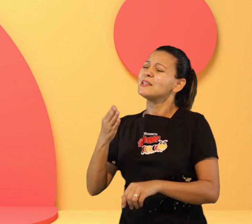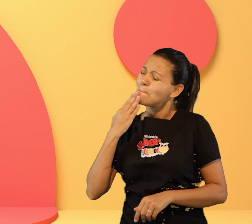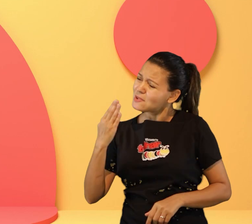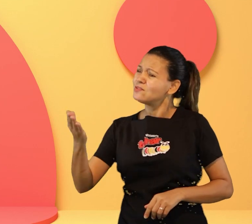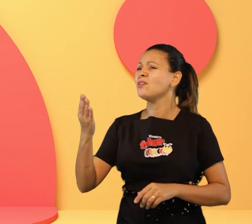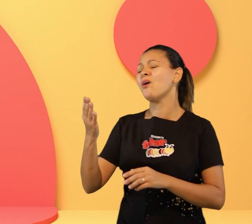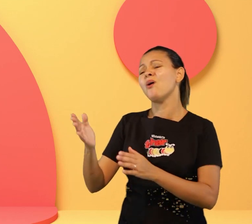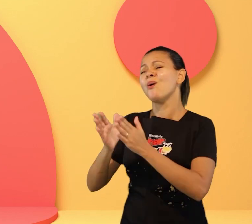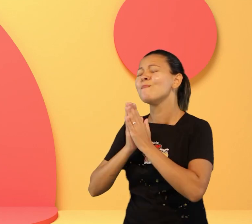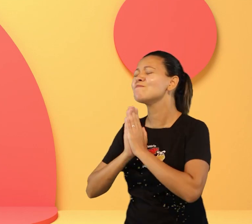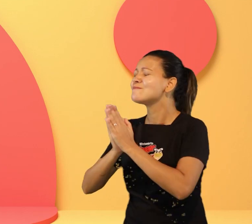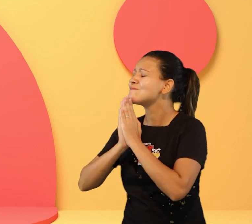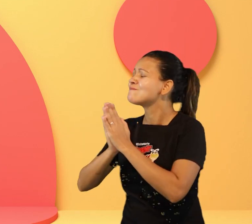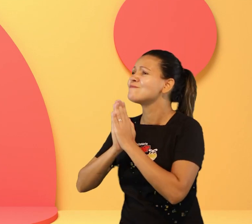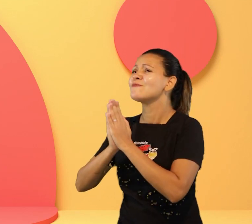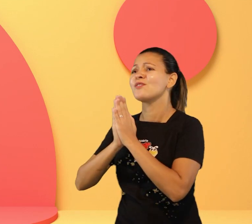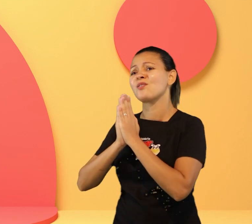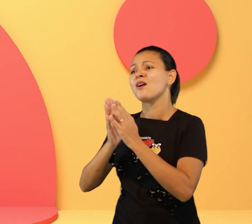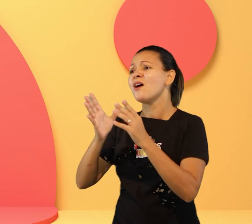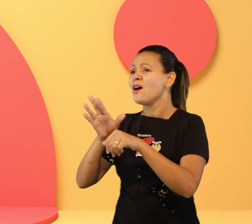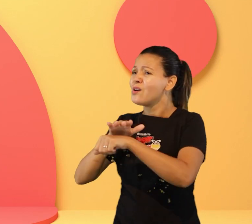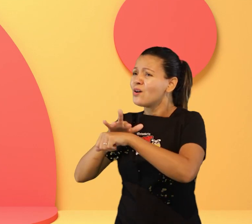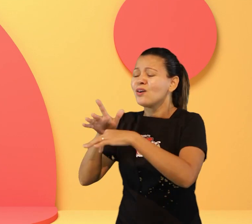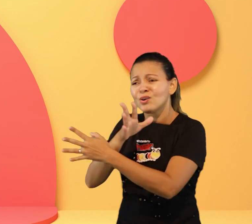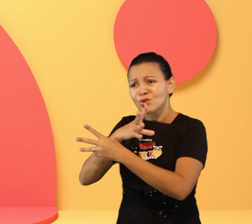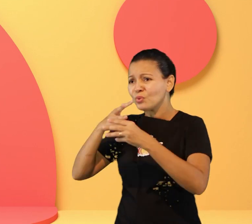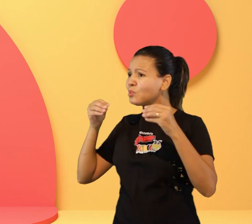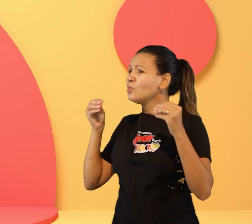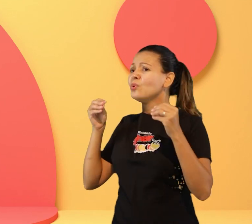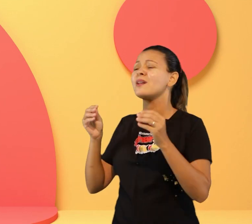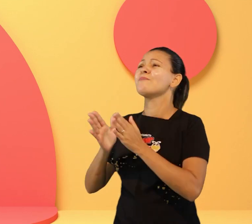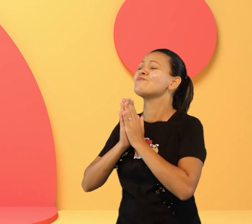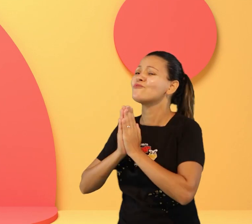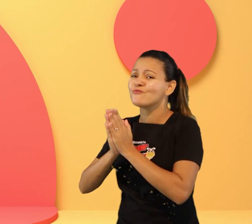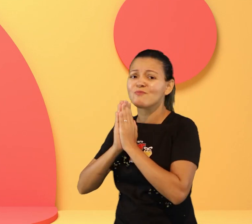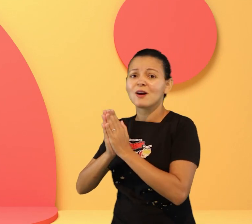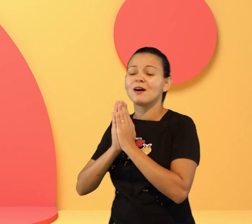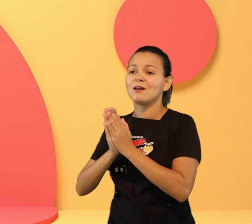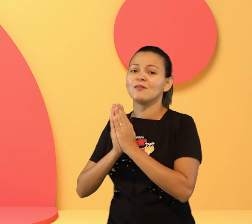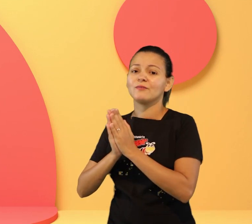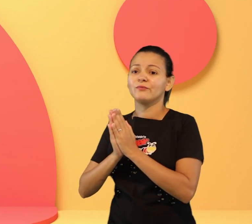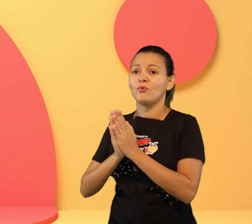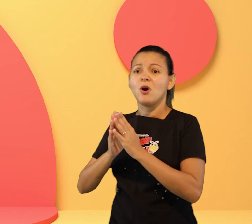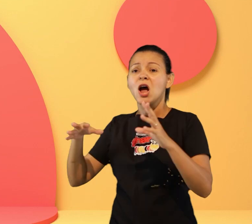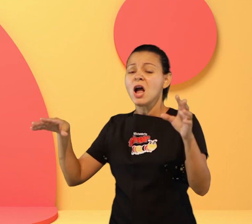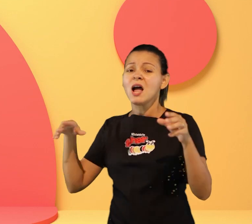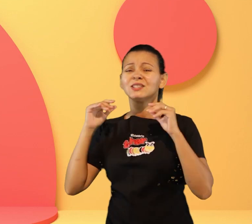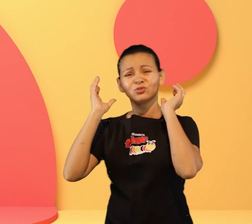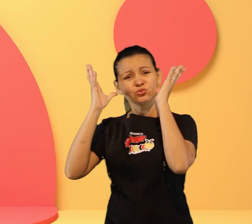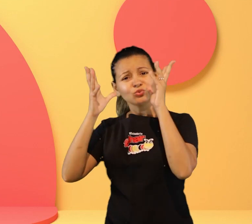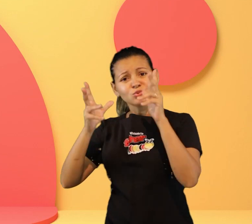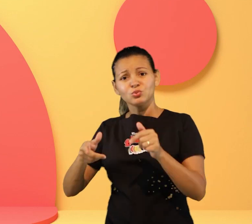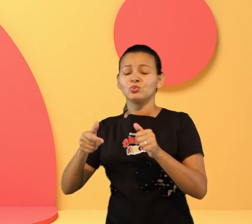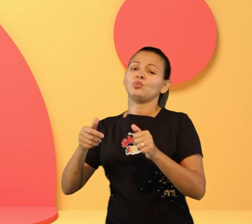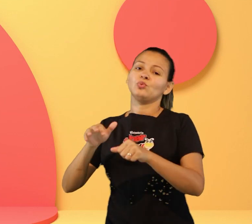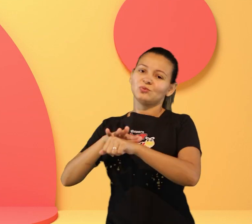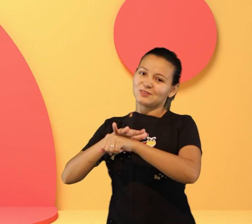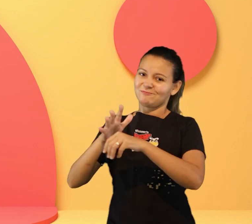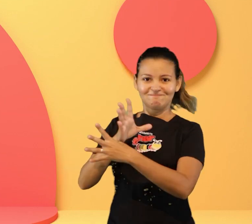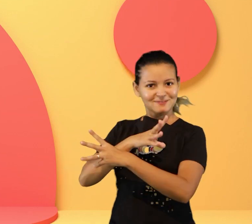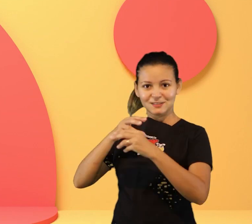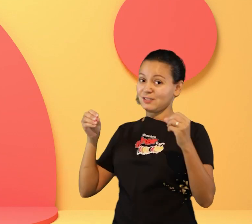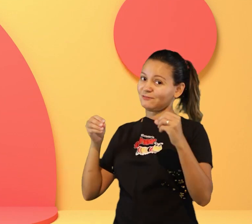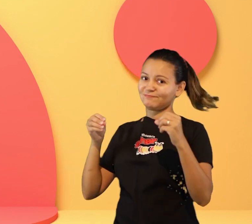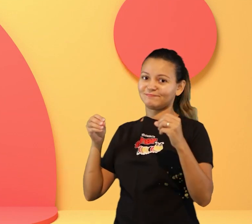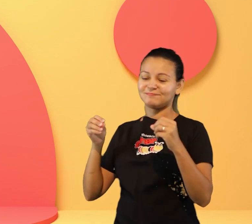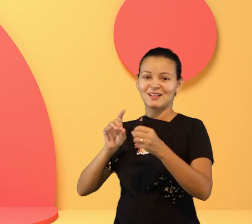mostrar a situação deles e nesse caminho eles foram curados todos eles foram curados a Bíblia não fala que foi só o que voltou e